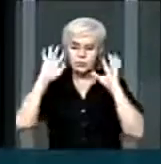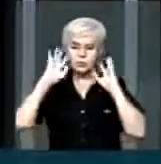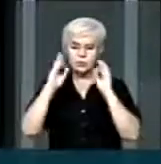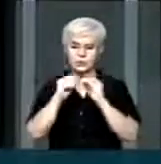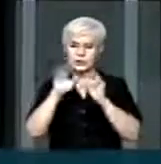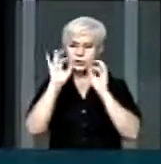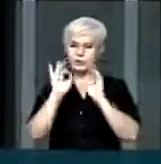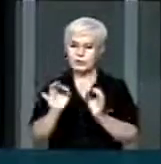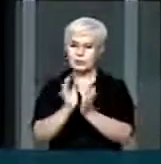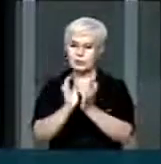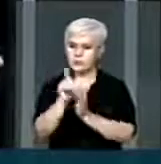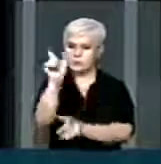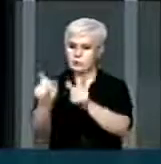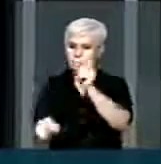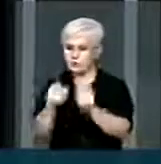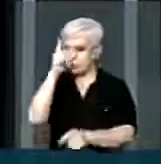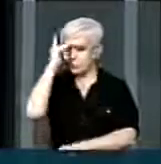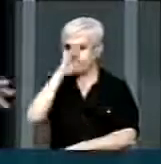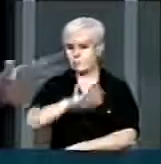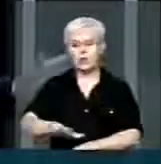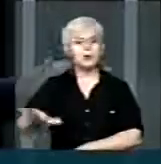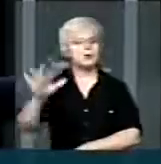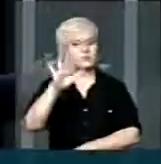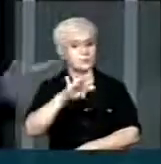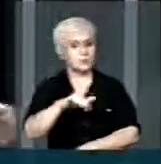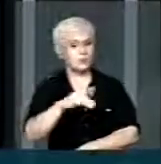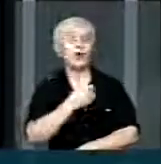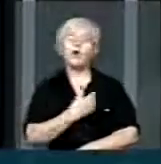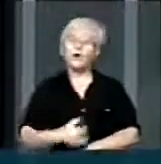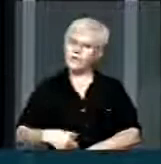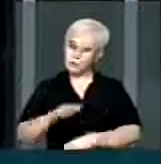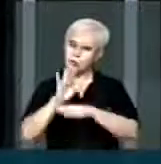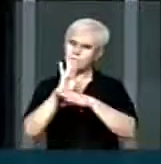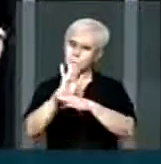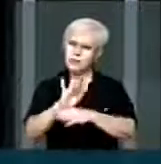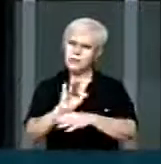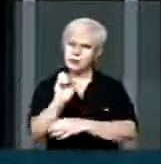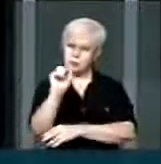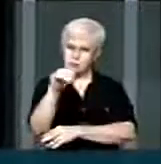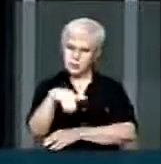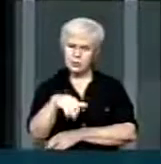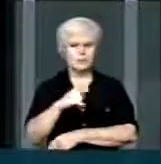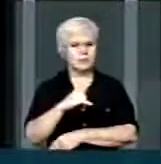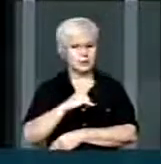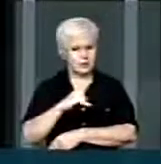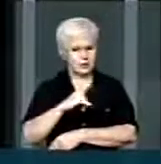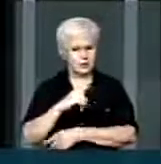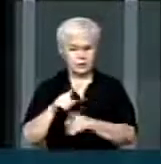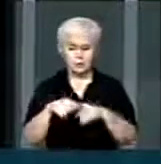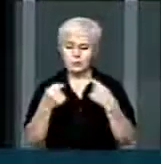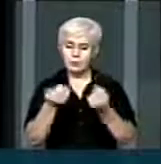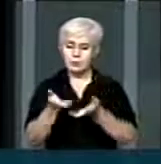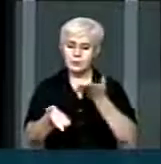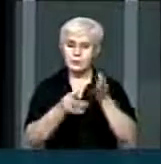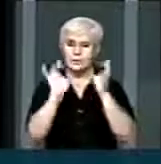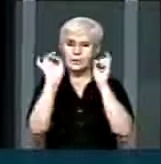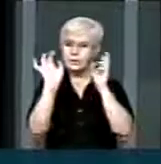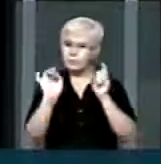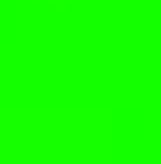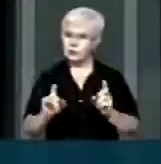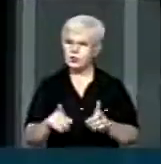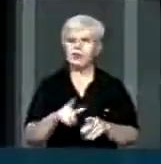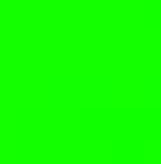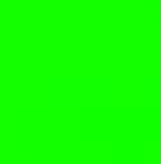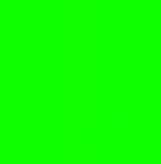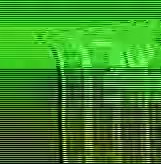dessas pessoas. O governo tem ajudado, não estou dizendo que o governo não tenha ajudado. O governo criou um atendimento específico para autismo,